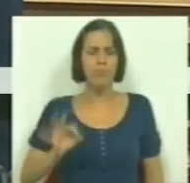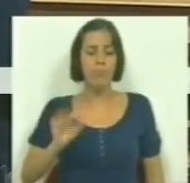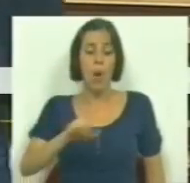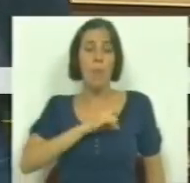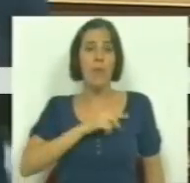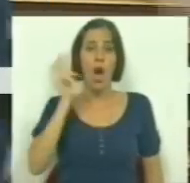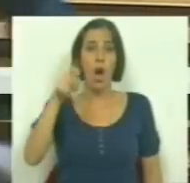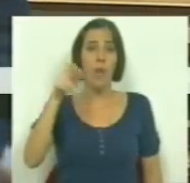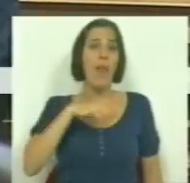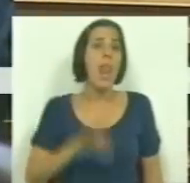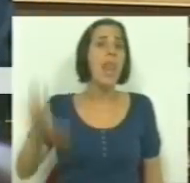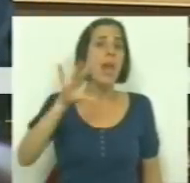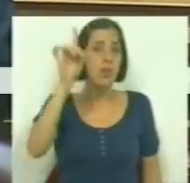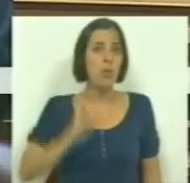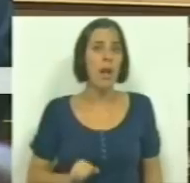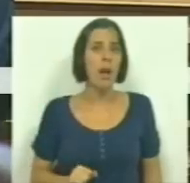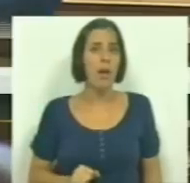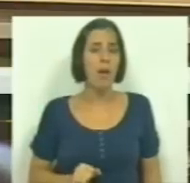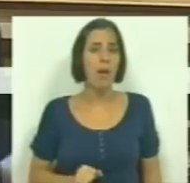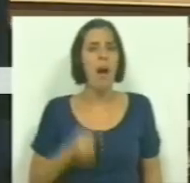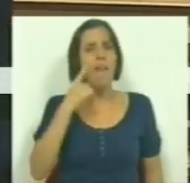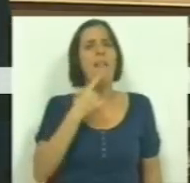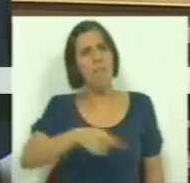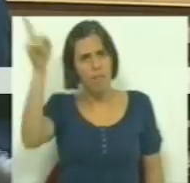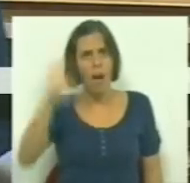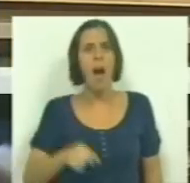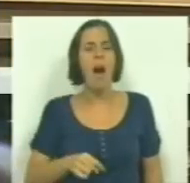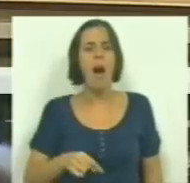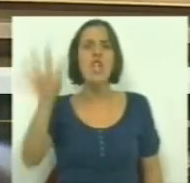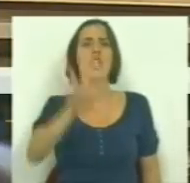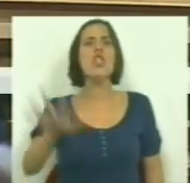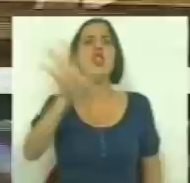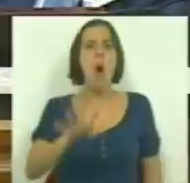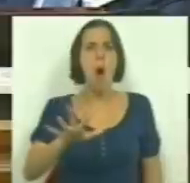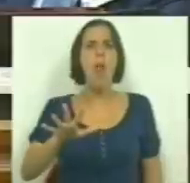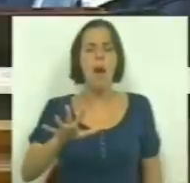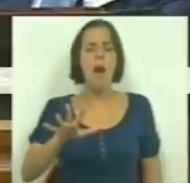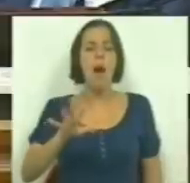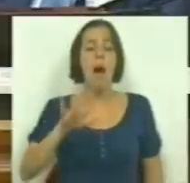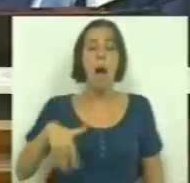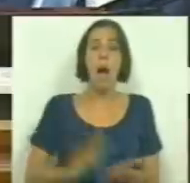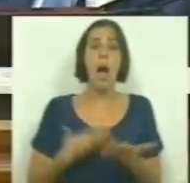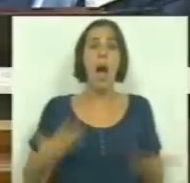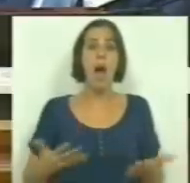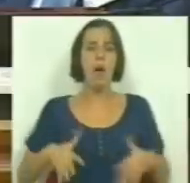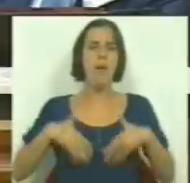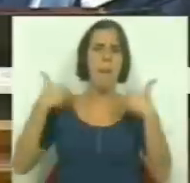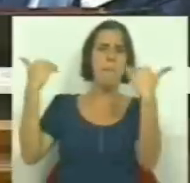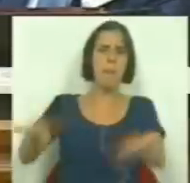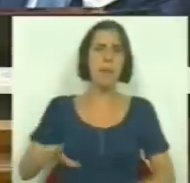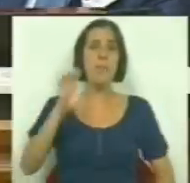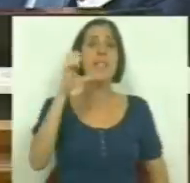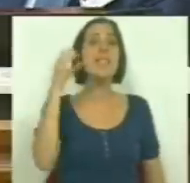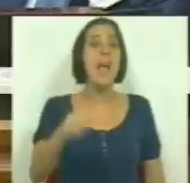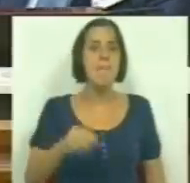privatização da rodoviária nacional. Está quieto! Vá dizer isso às zonas que até agora estão a ser abandonadas pela